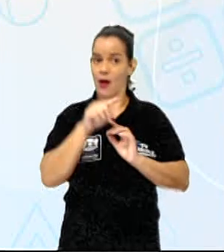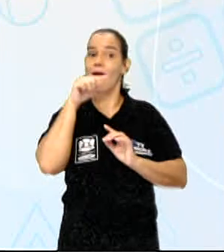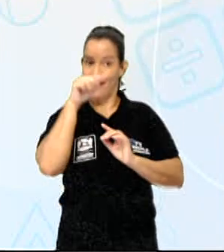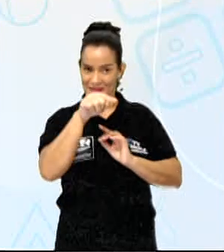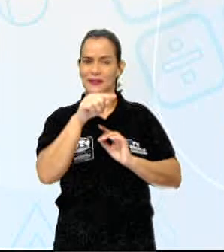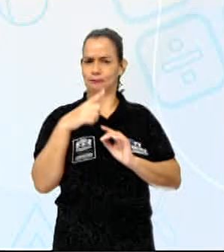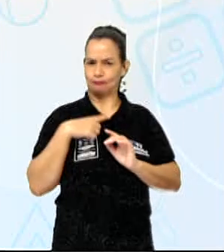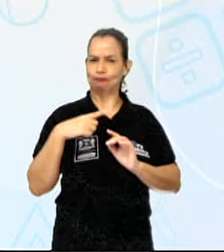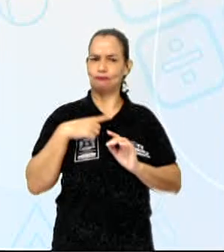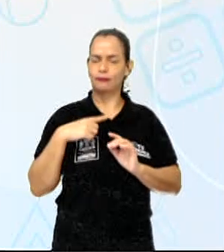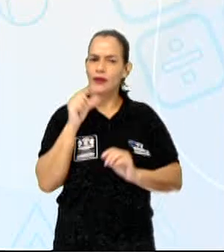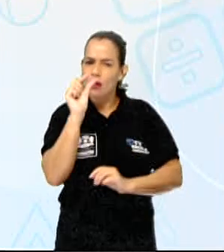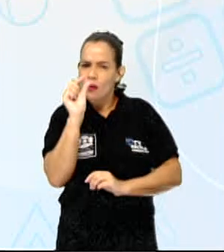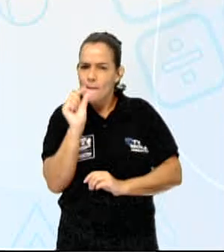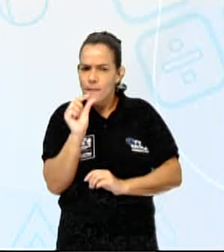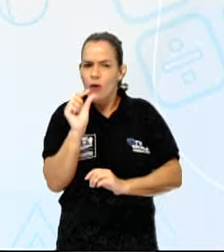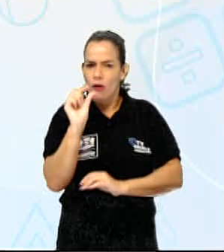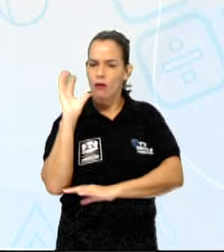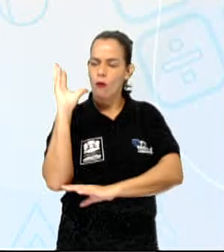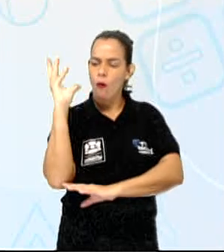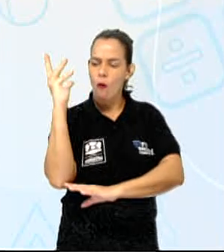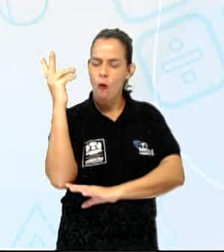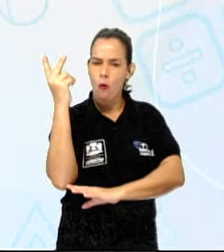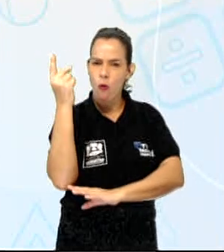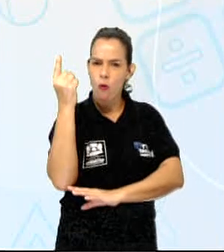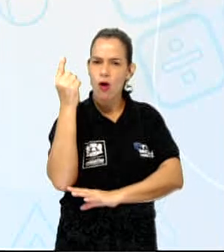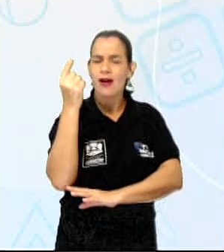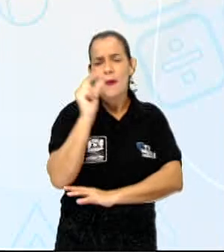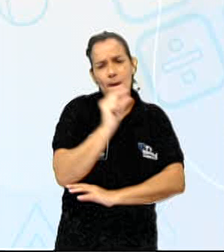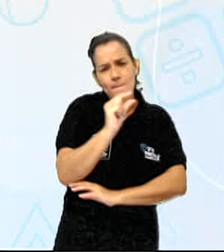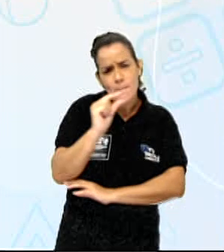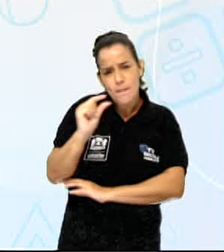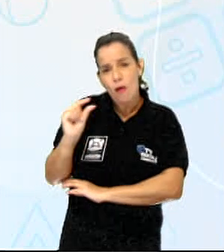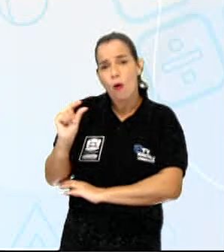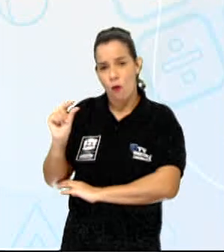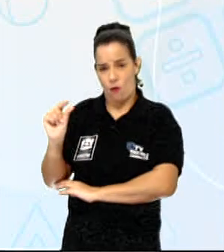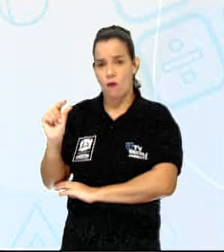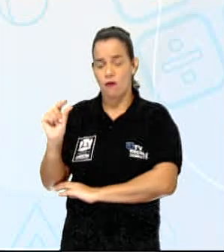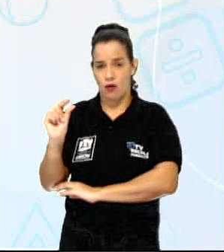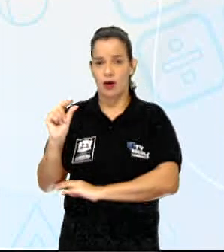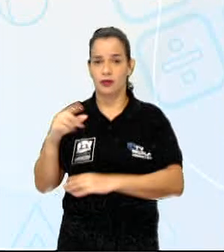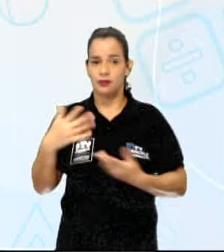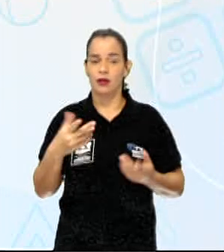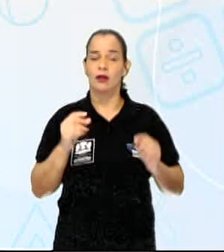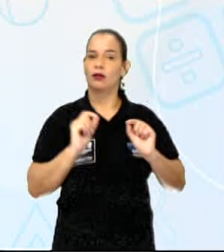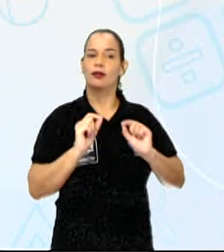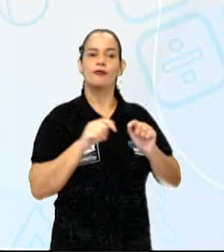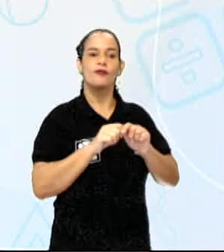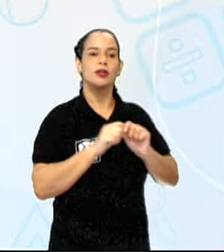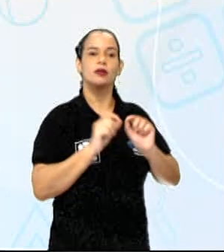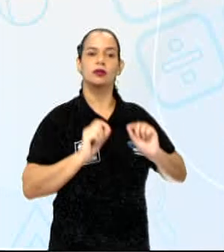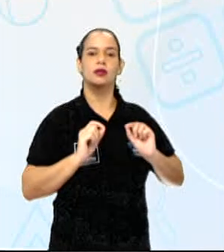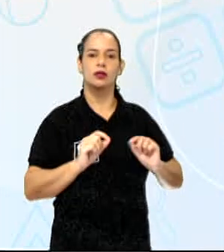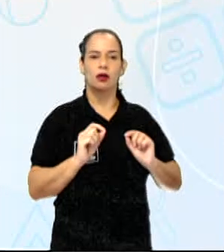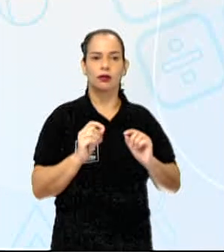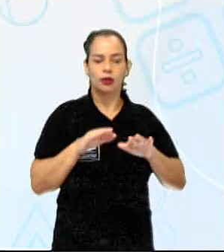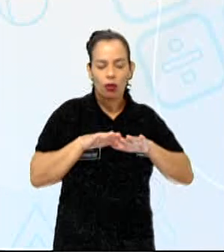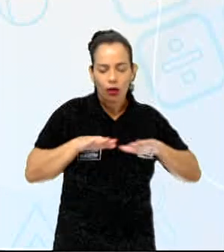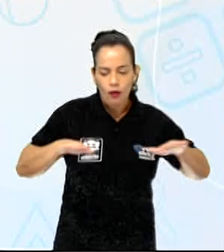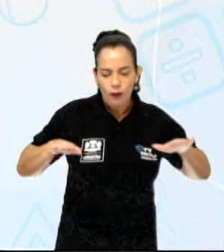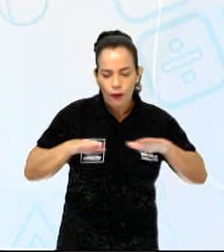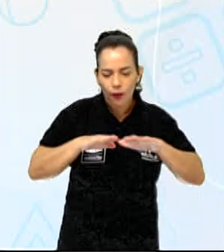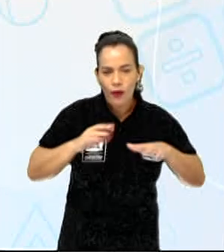Ela tem pouquíssimas espécies arbóreas, ou seja, árvores. E ela é constituída basicamente por graminhas.